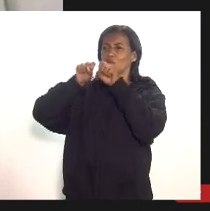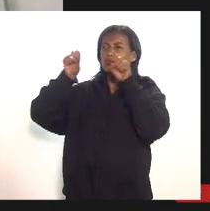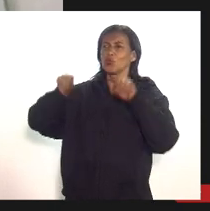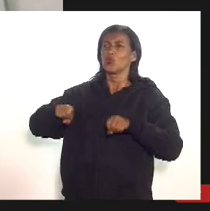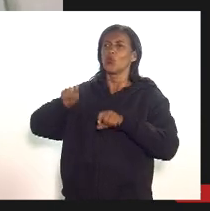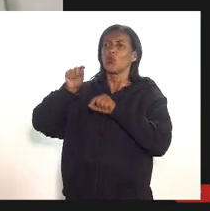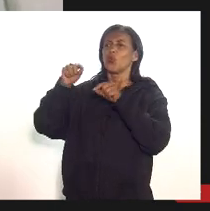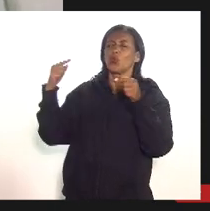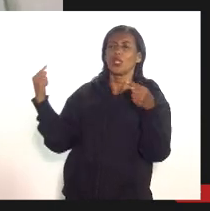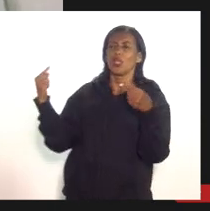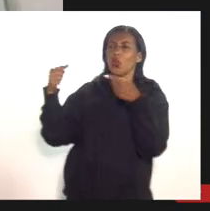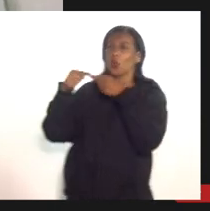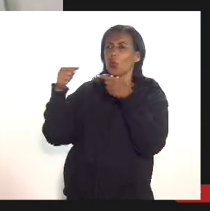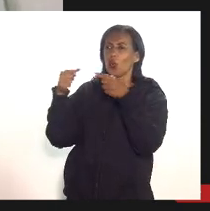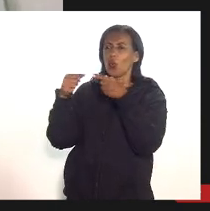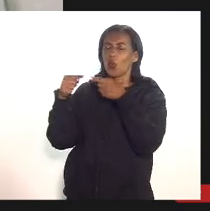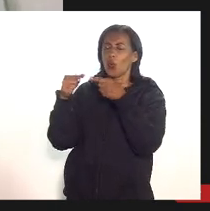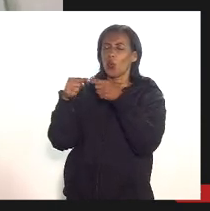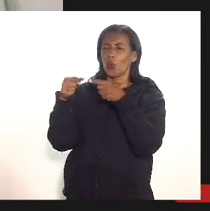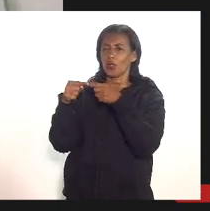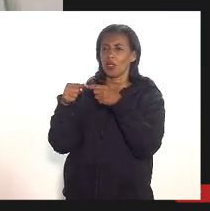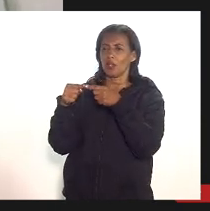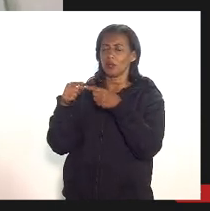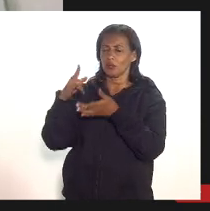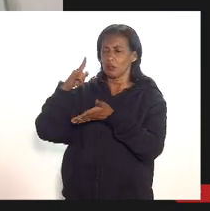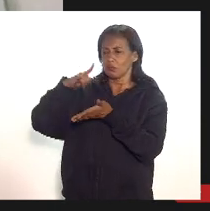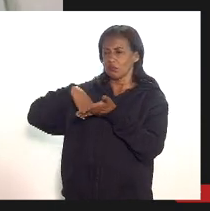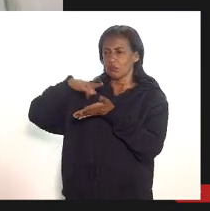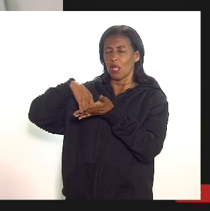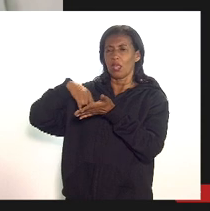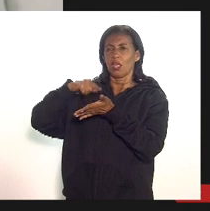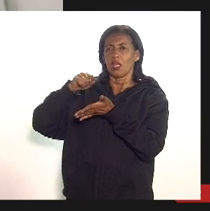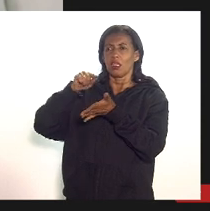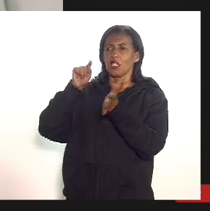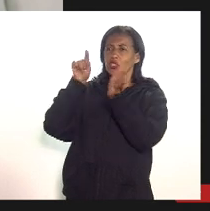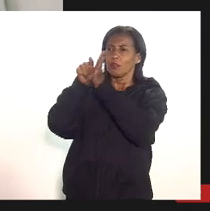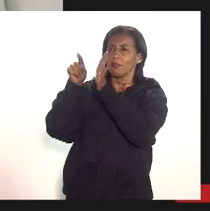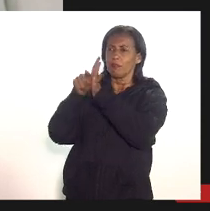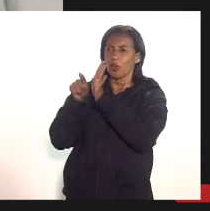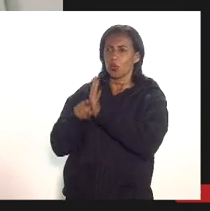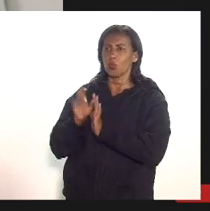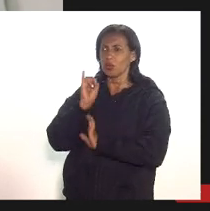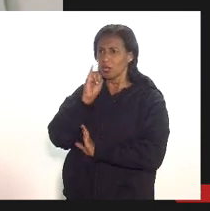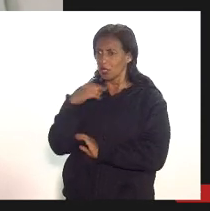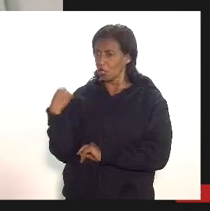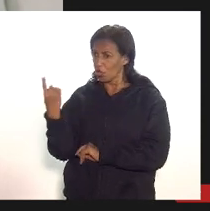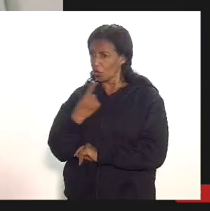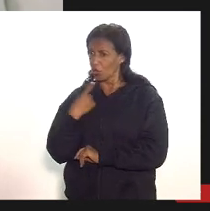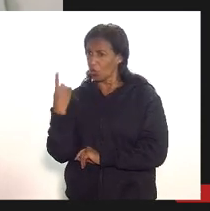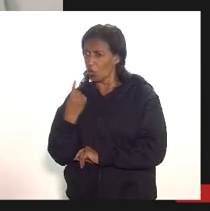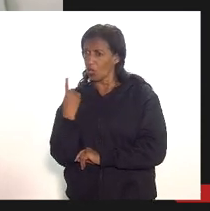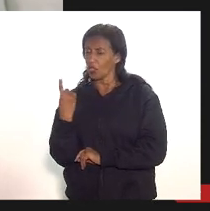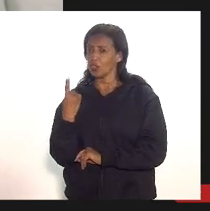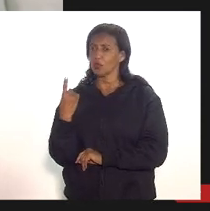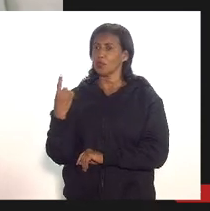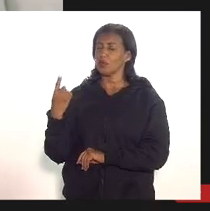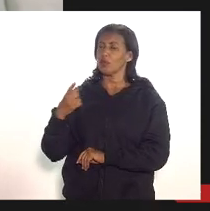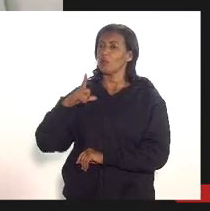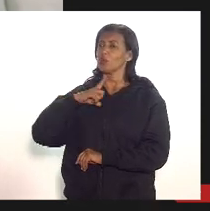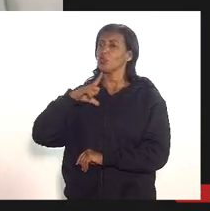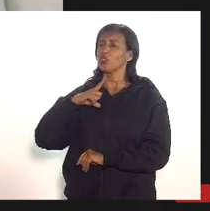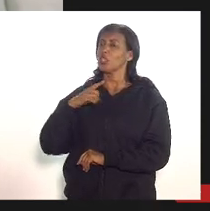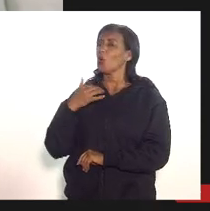concordamos na questão do encaminhamento das perguntas se nós vamos ter qual o prazo para estar